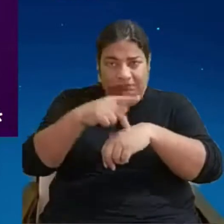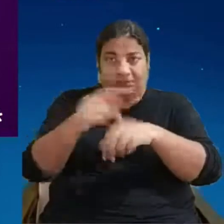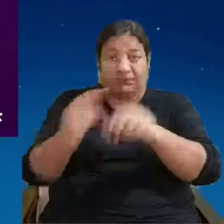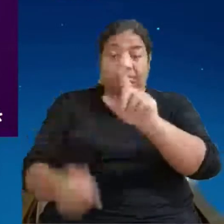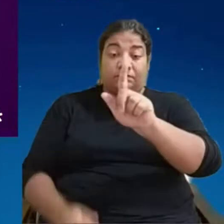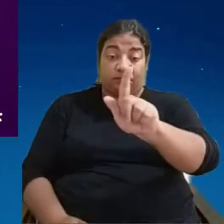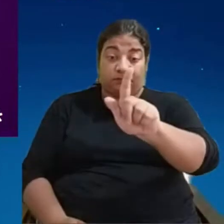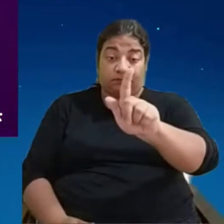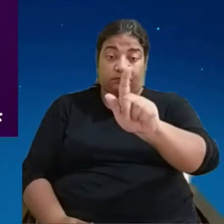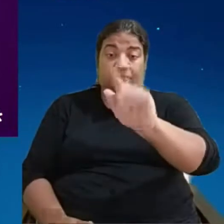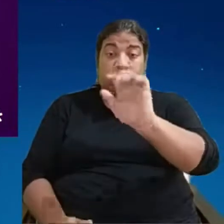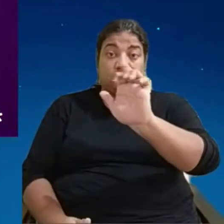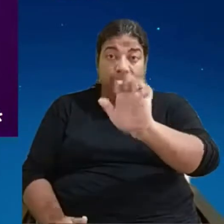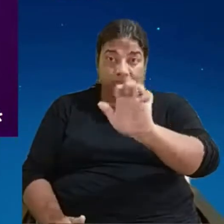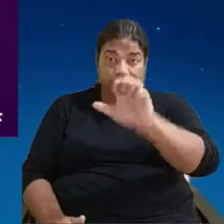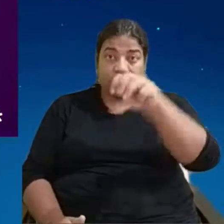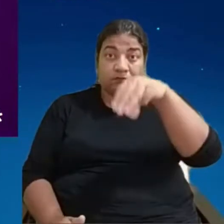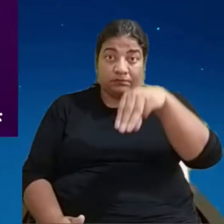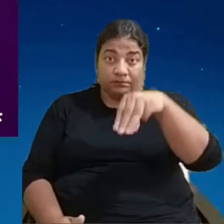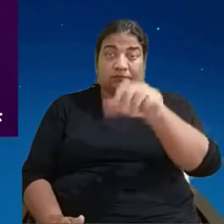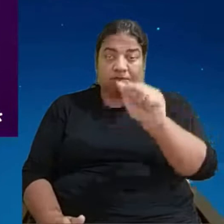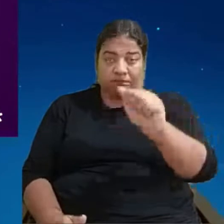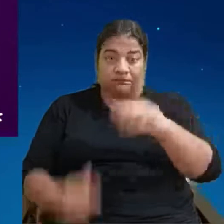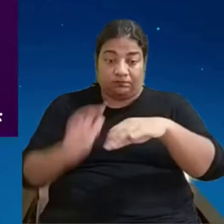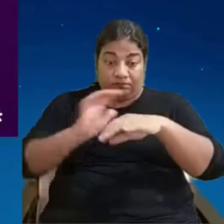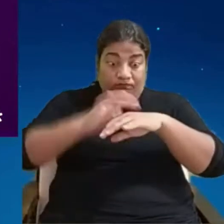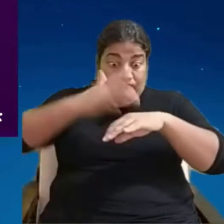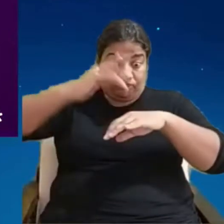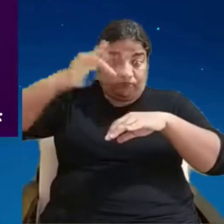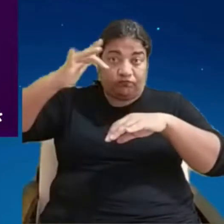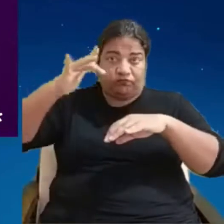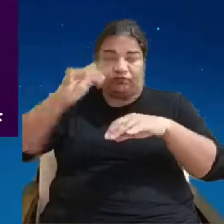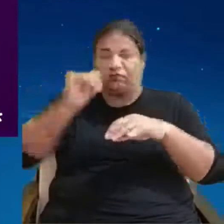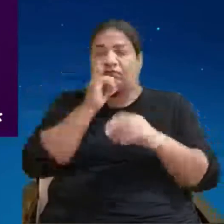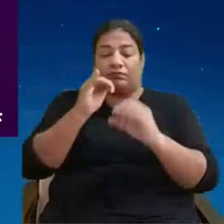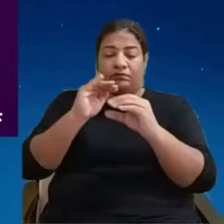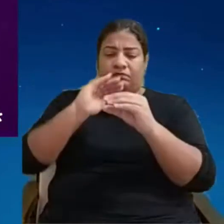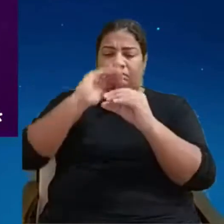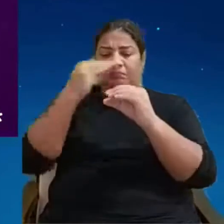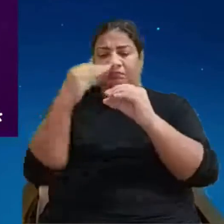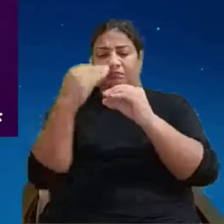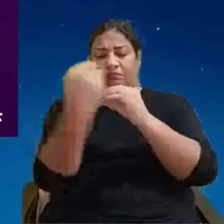vocês. E aí, eu quero saber qual é a origem desse diamante, por exemplo. É um trabalho escravo?